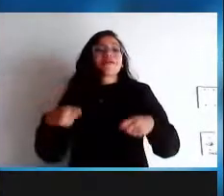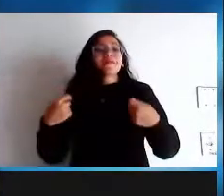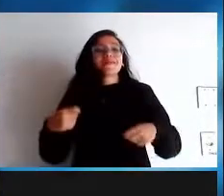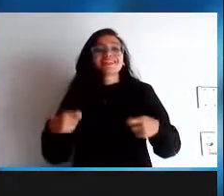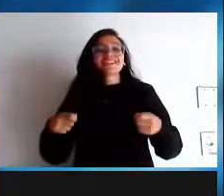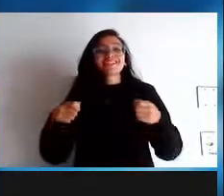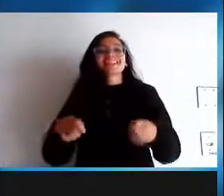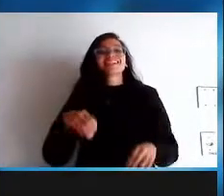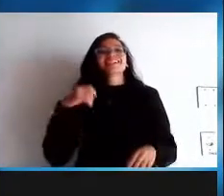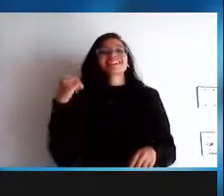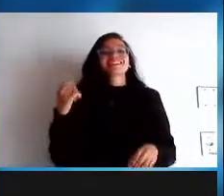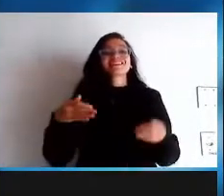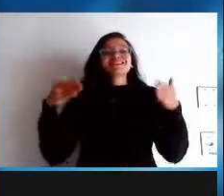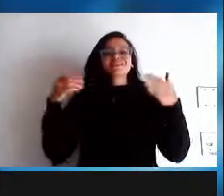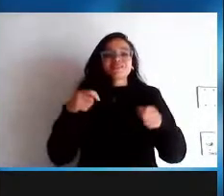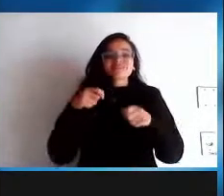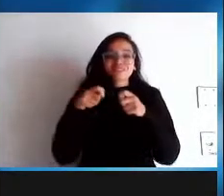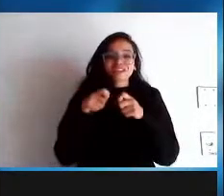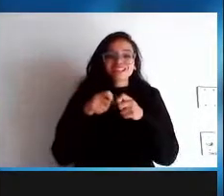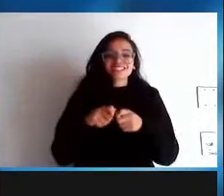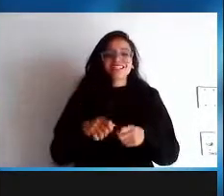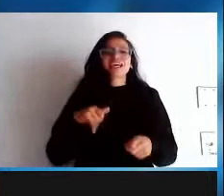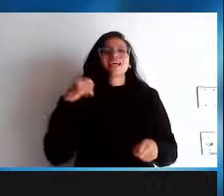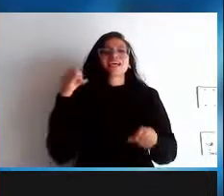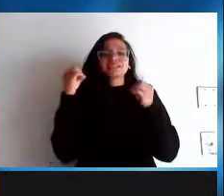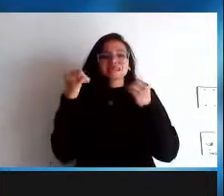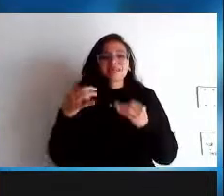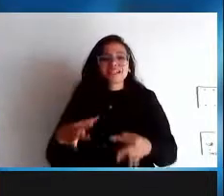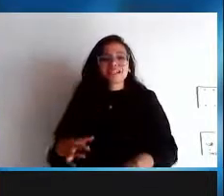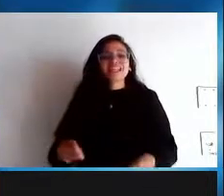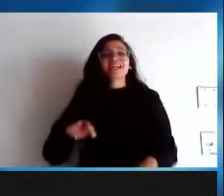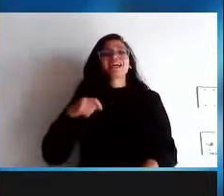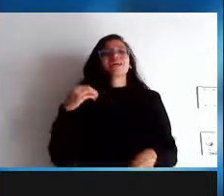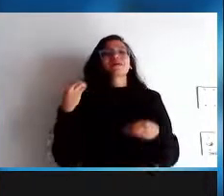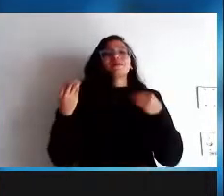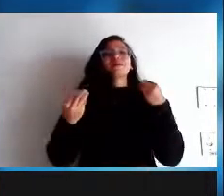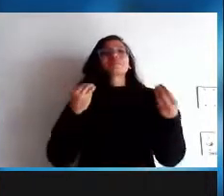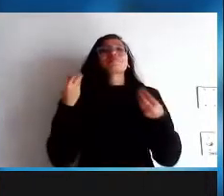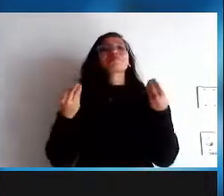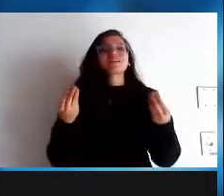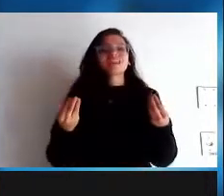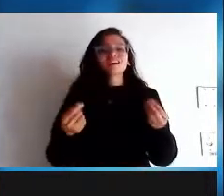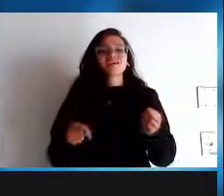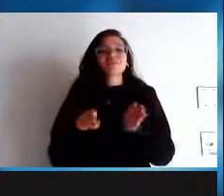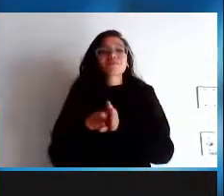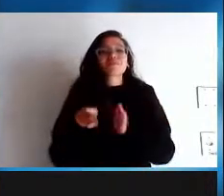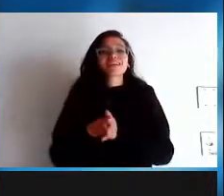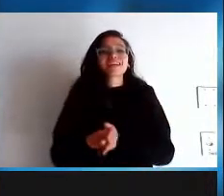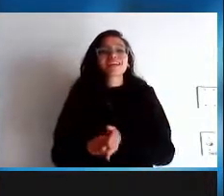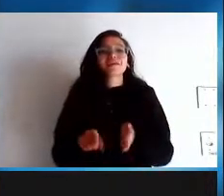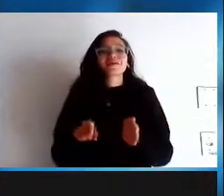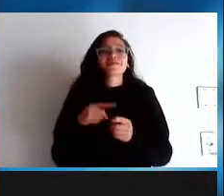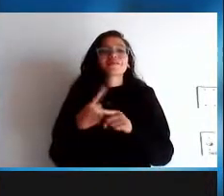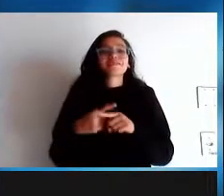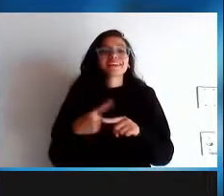que continuar fazendo esse trabalho para o consumidor mostrando ensinando